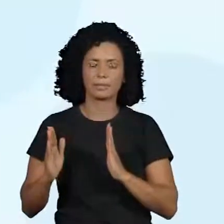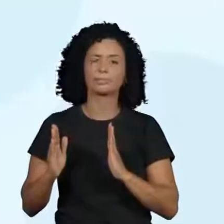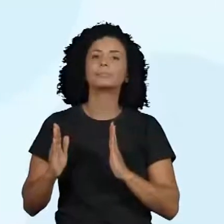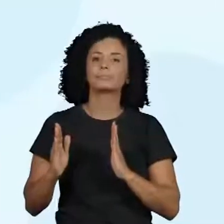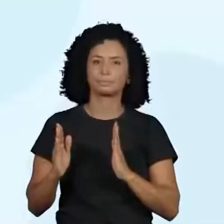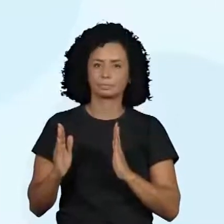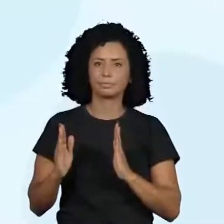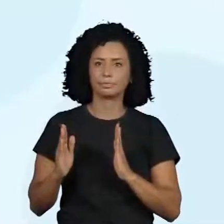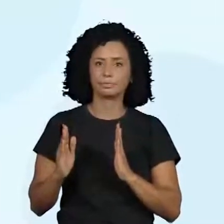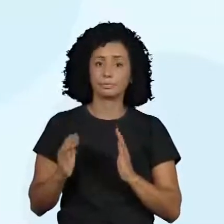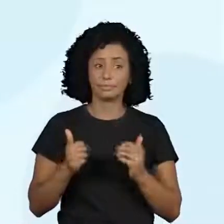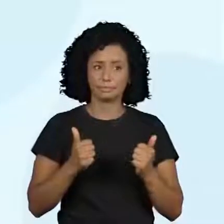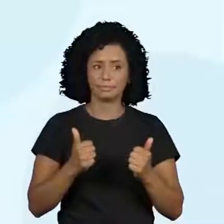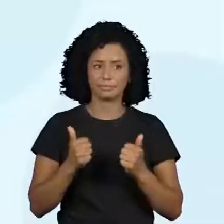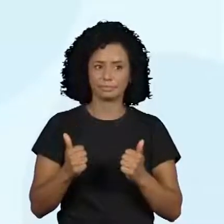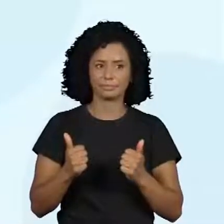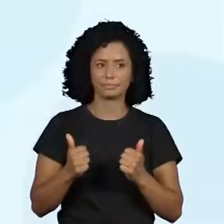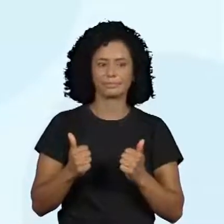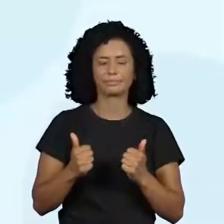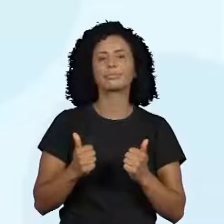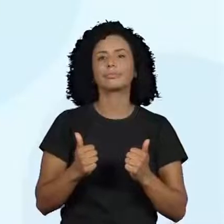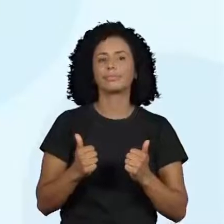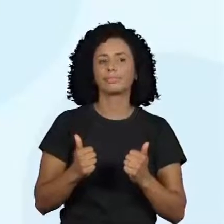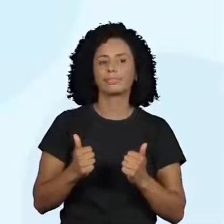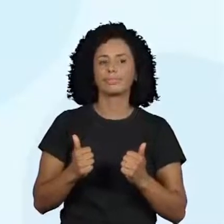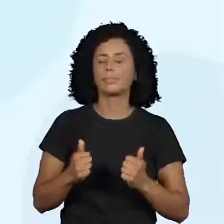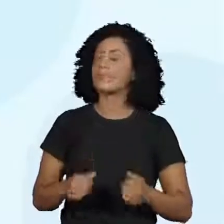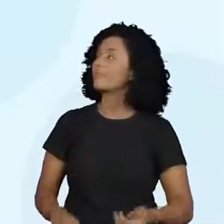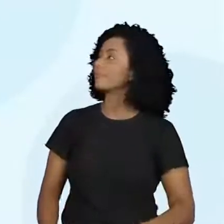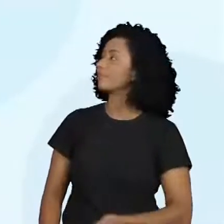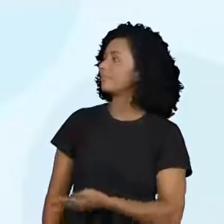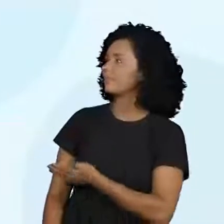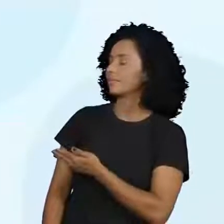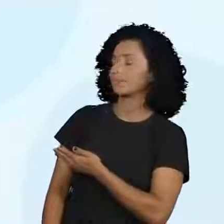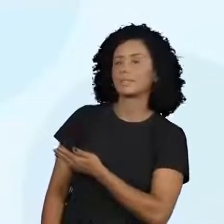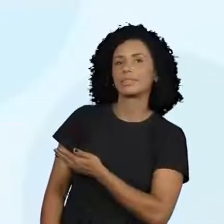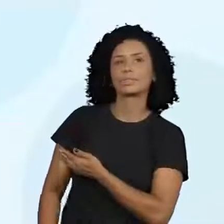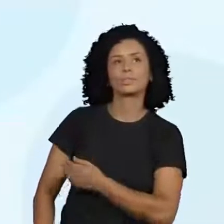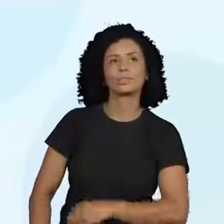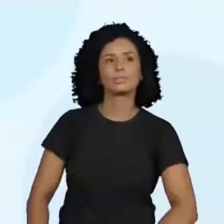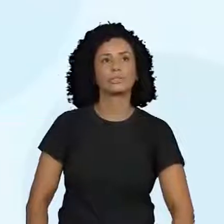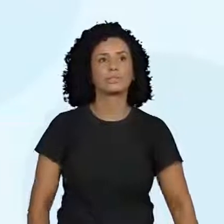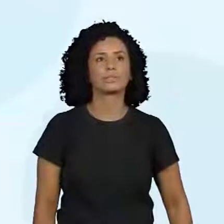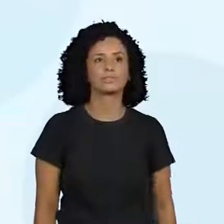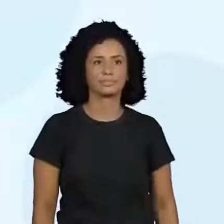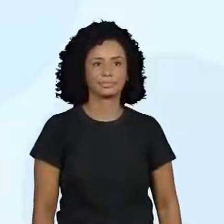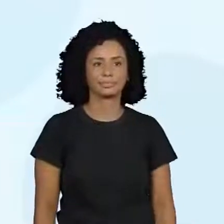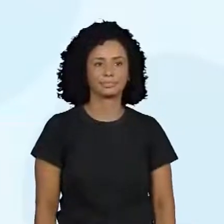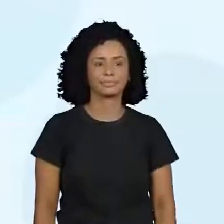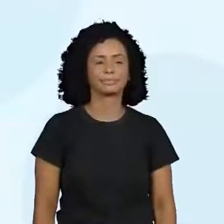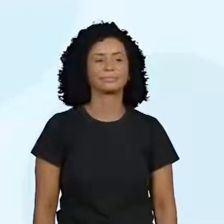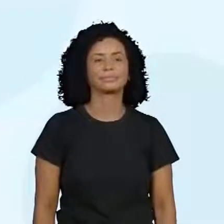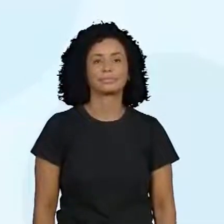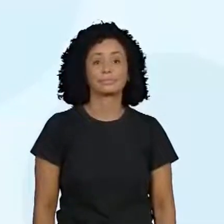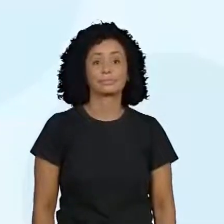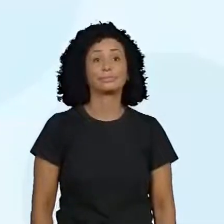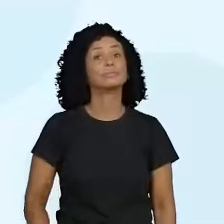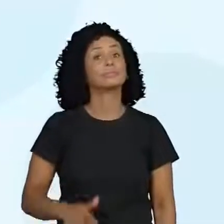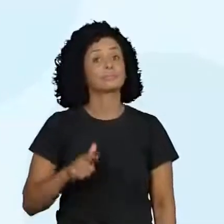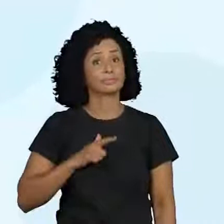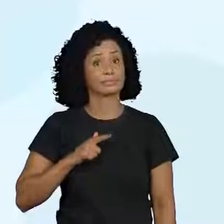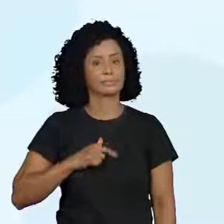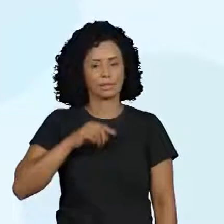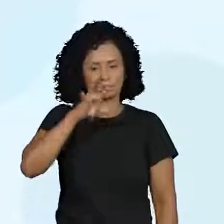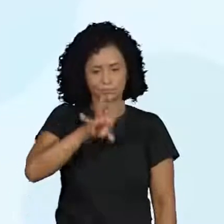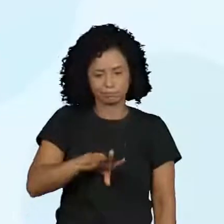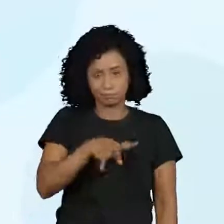Tudo bem? Vamos para a próxima tela. Olha lá a nossa tela do quadro